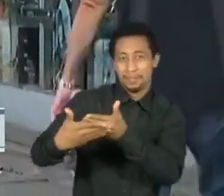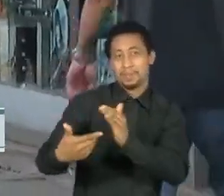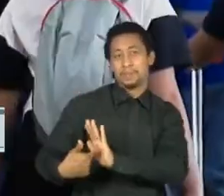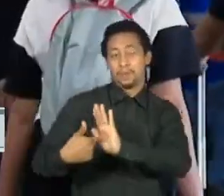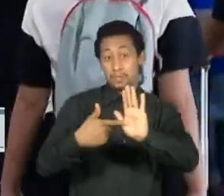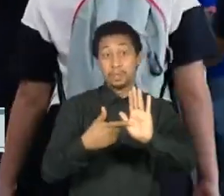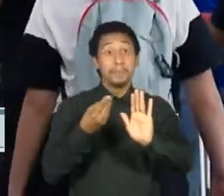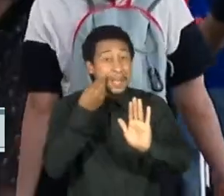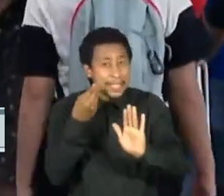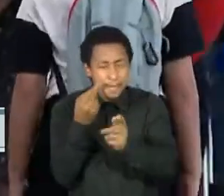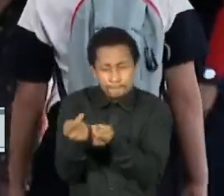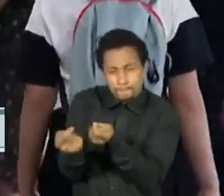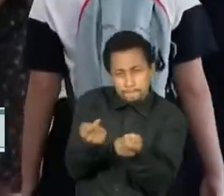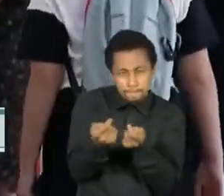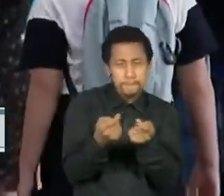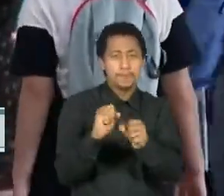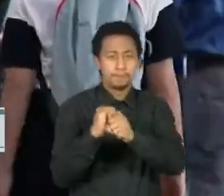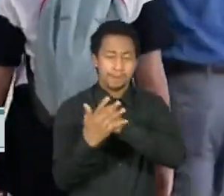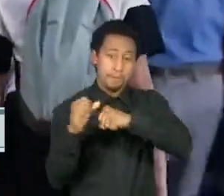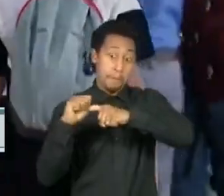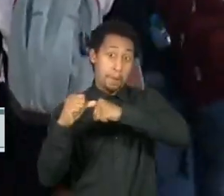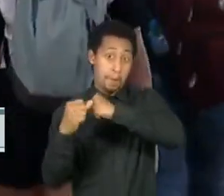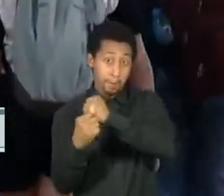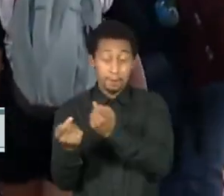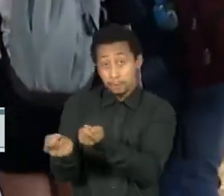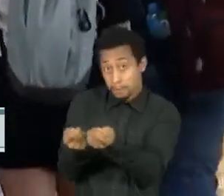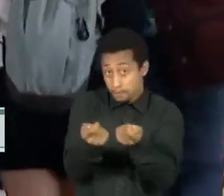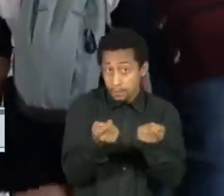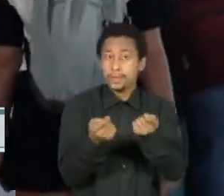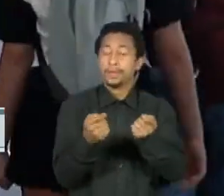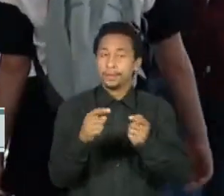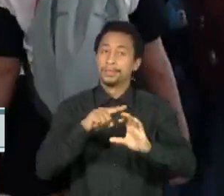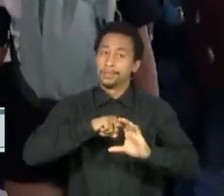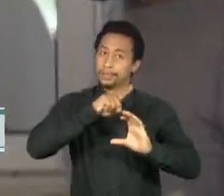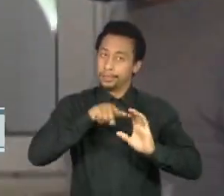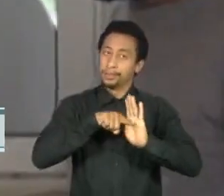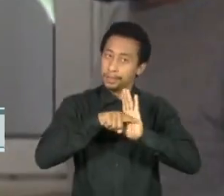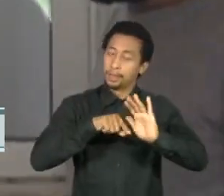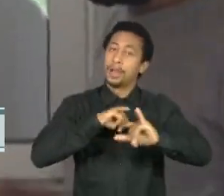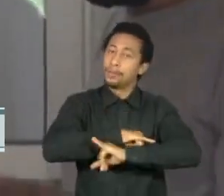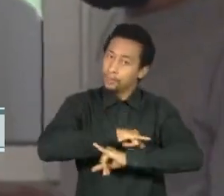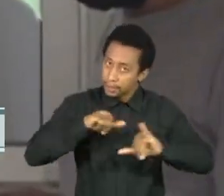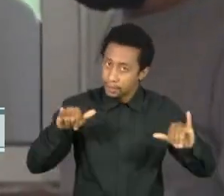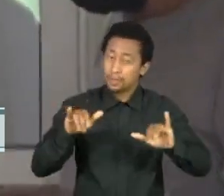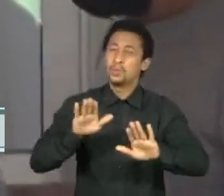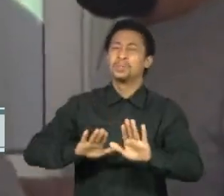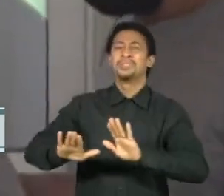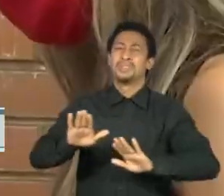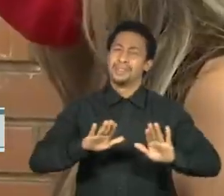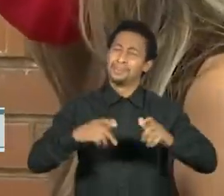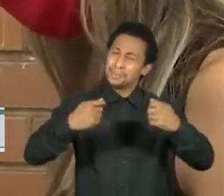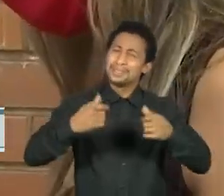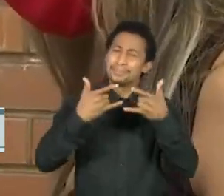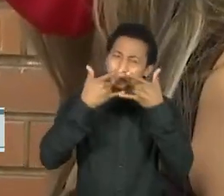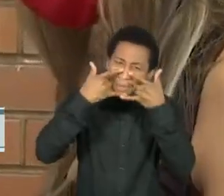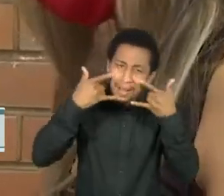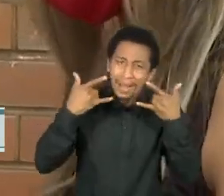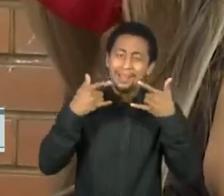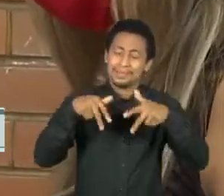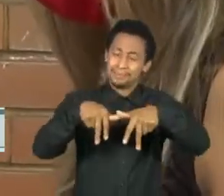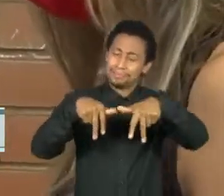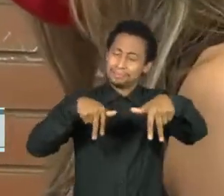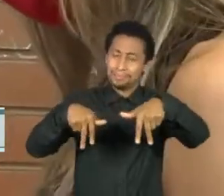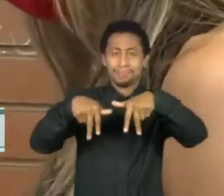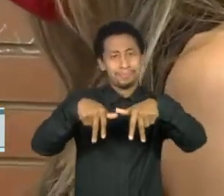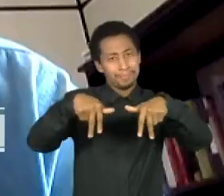na economia, cientistas defendem que é preciso seguir com cuidados essenciais, como o uso constante de máscaras e respeitar o